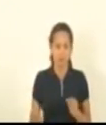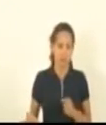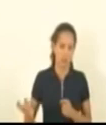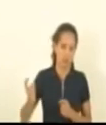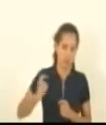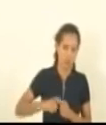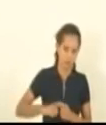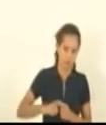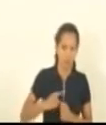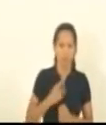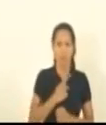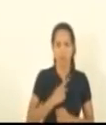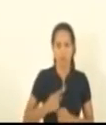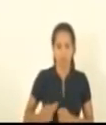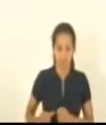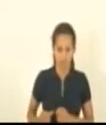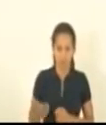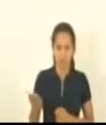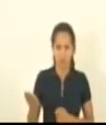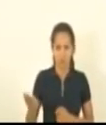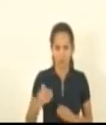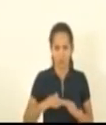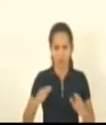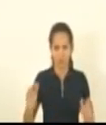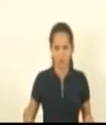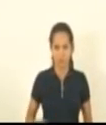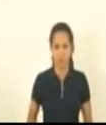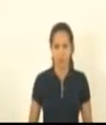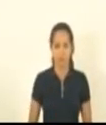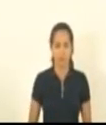matéria ao presidente. Pela rejeição.